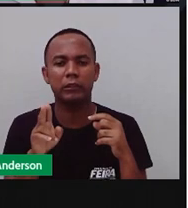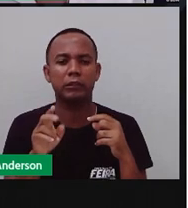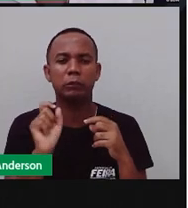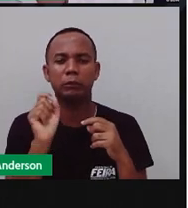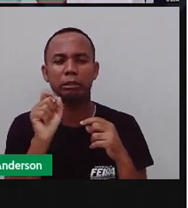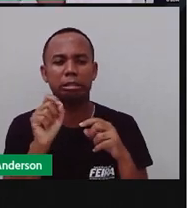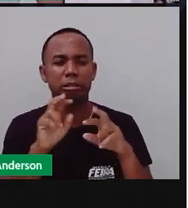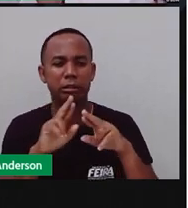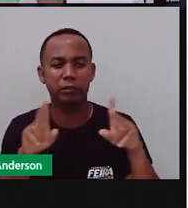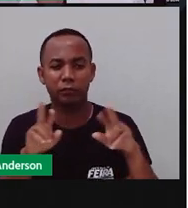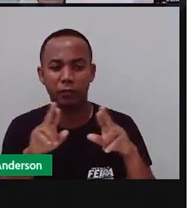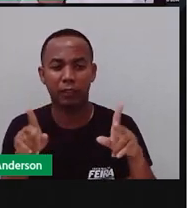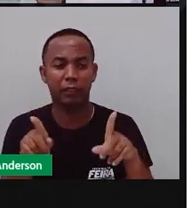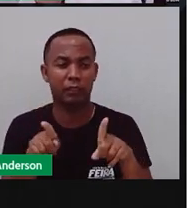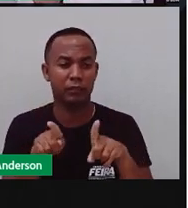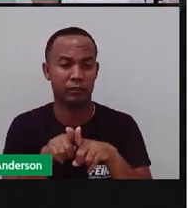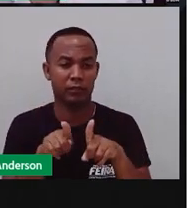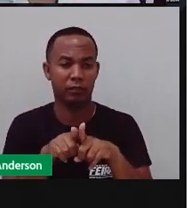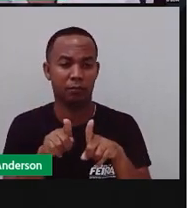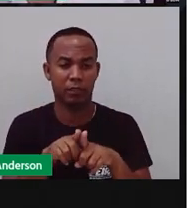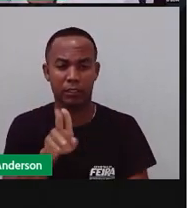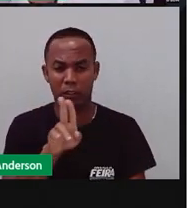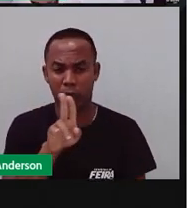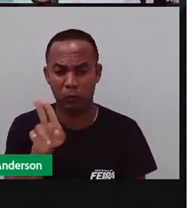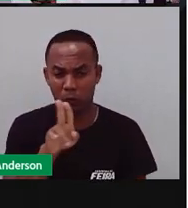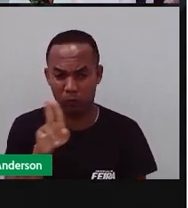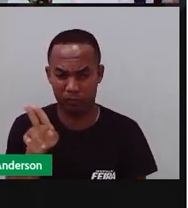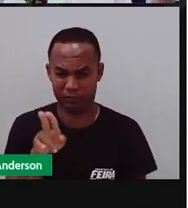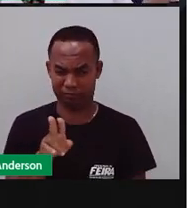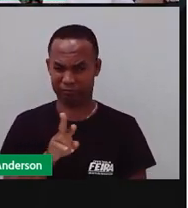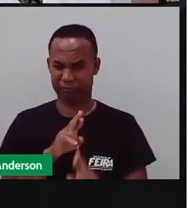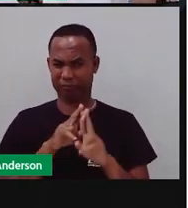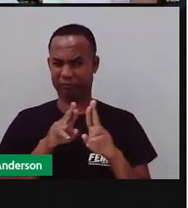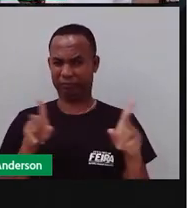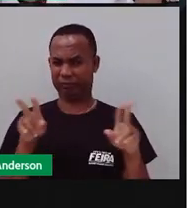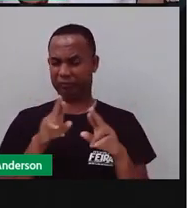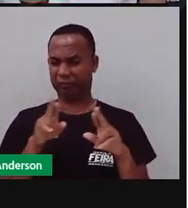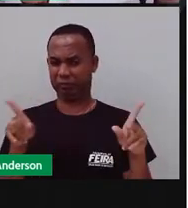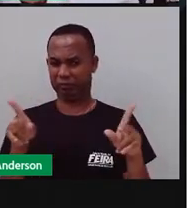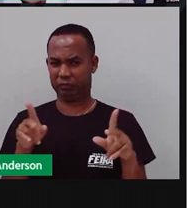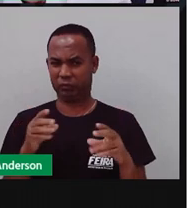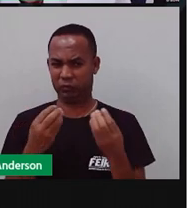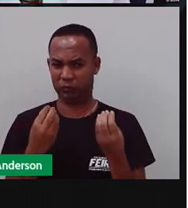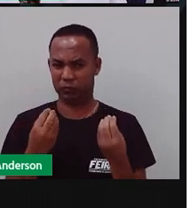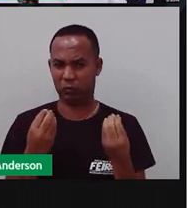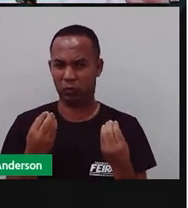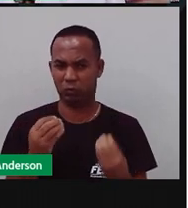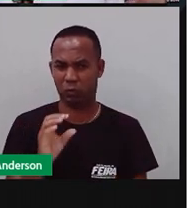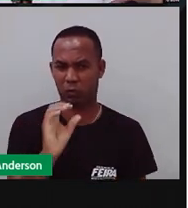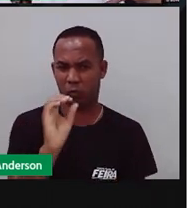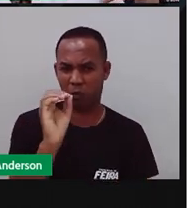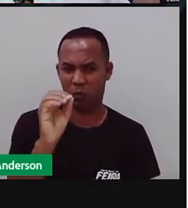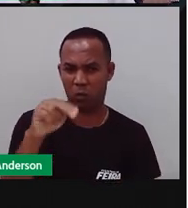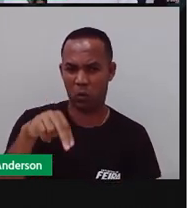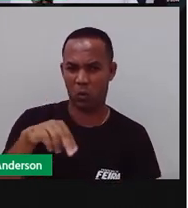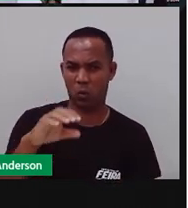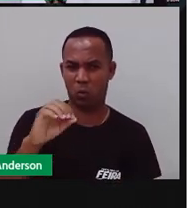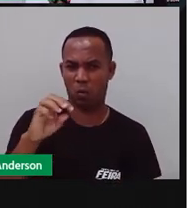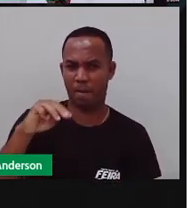estranho, porque é um nome muito estranho, onomatopeias. Quase uma mistura, assim,